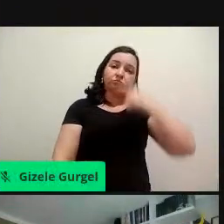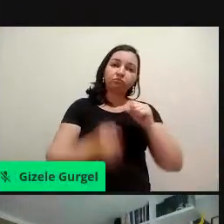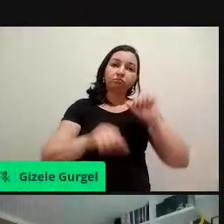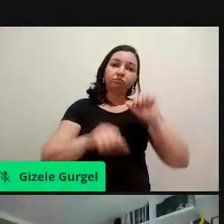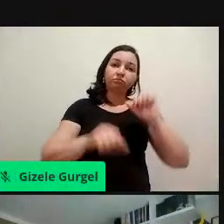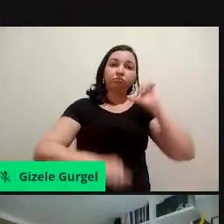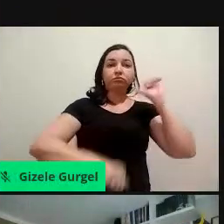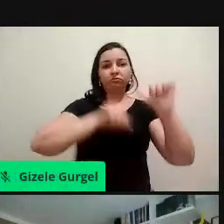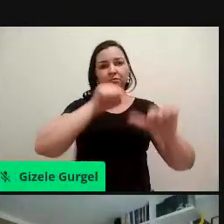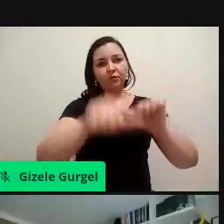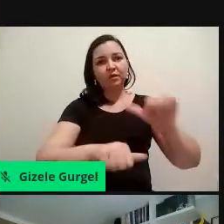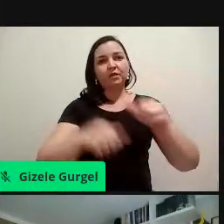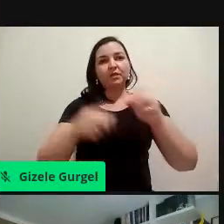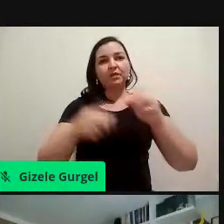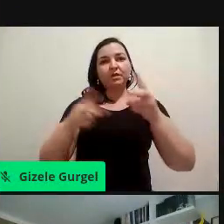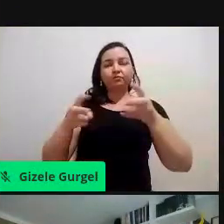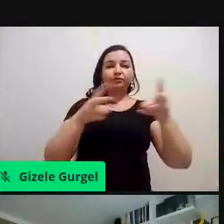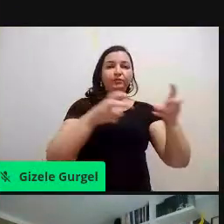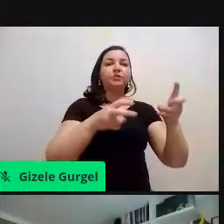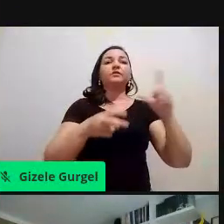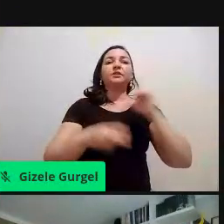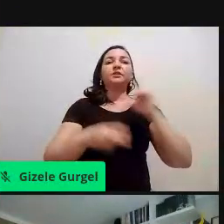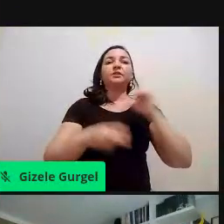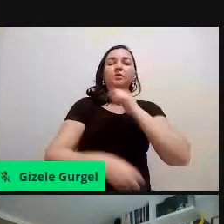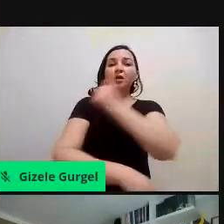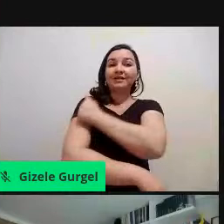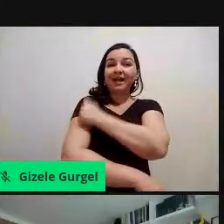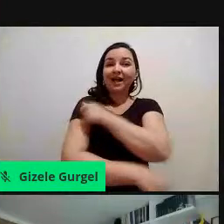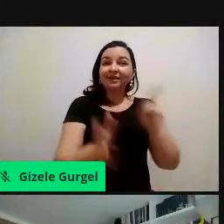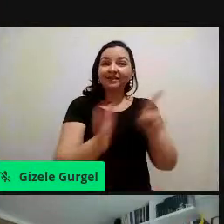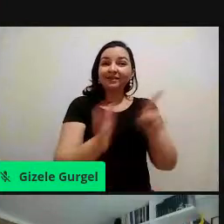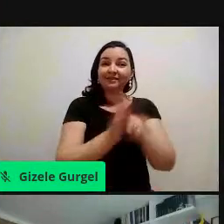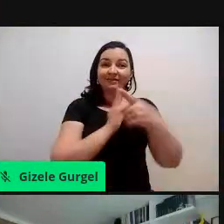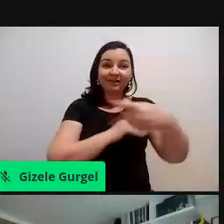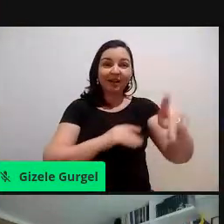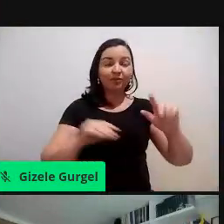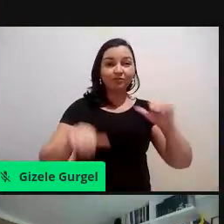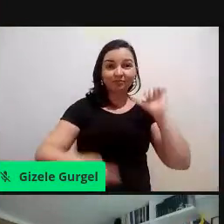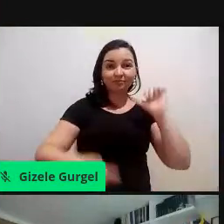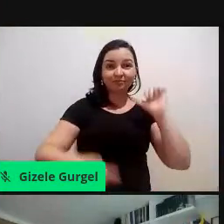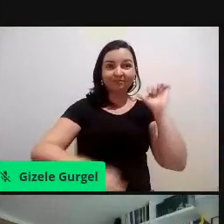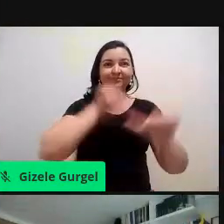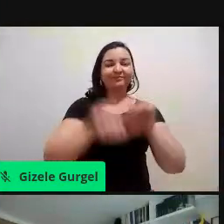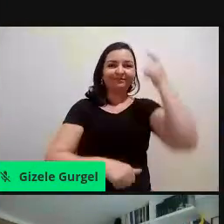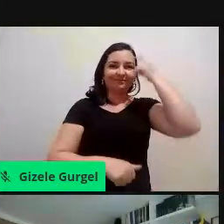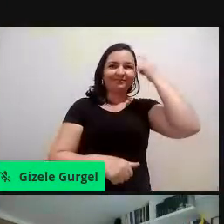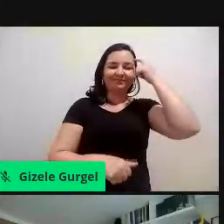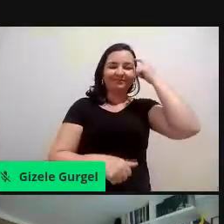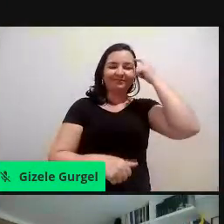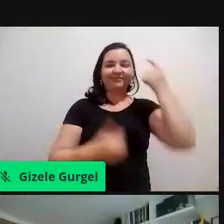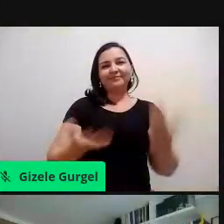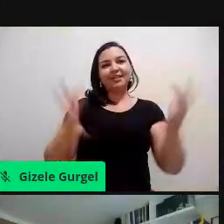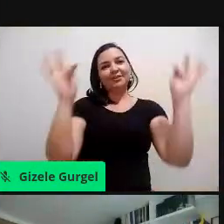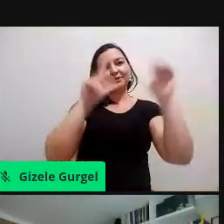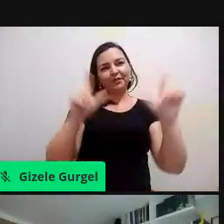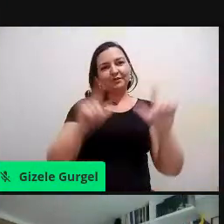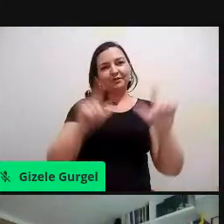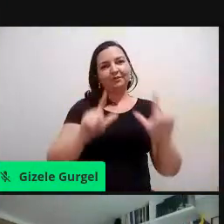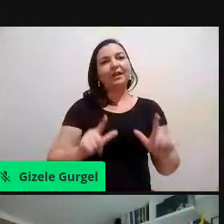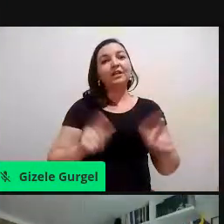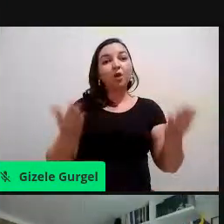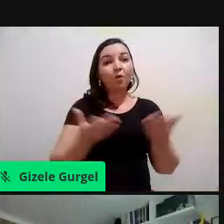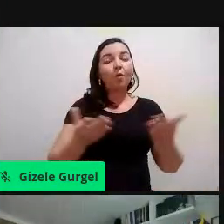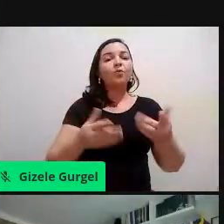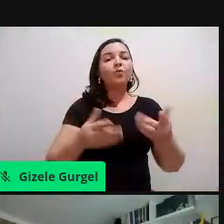vendo que está vindo dos alunos aí, né, partindo deles, a gente fica muito feliz, porque o que a gente trabalha hoje é para deixar